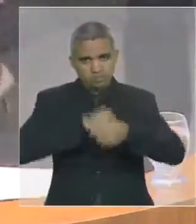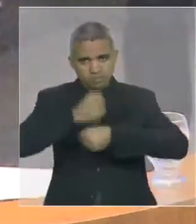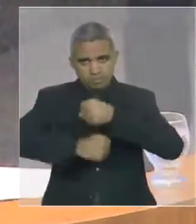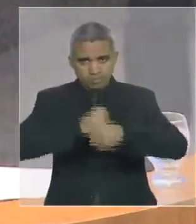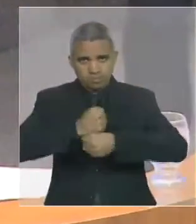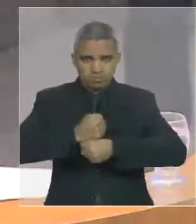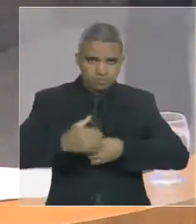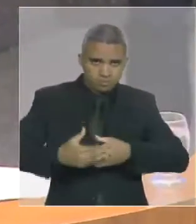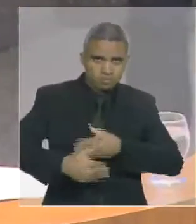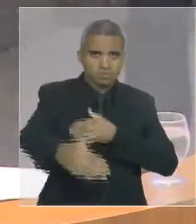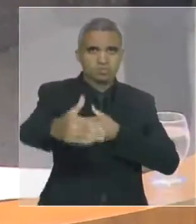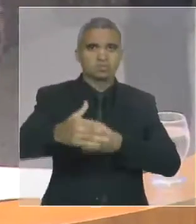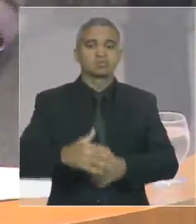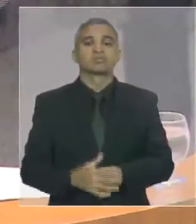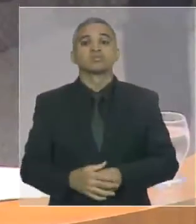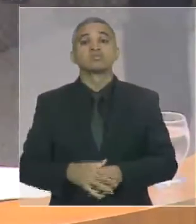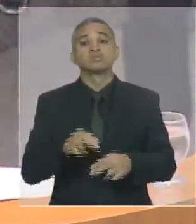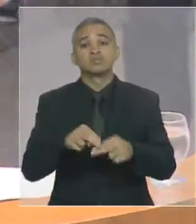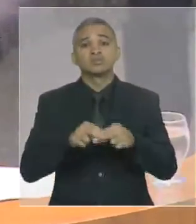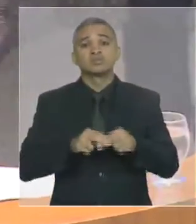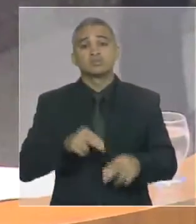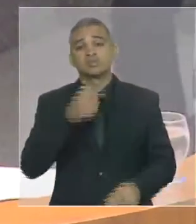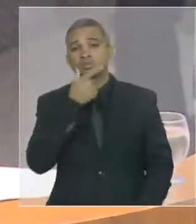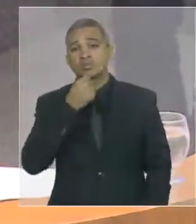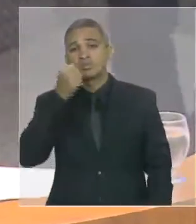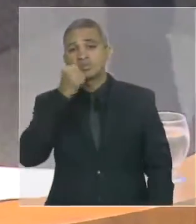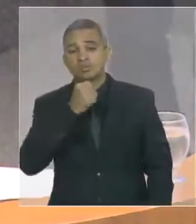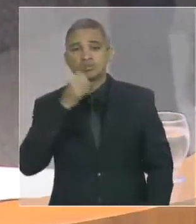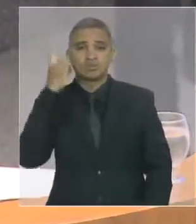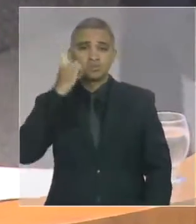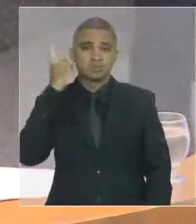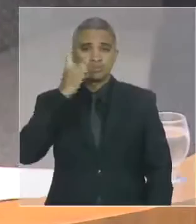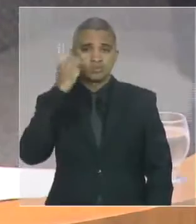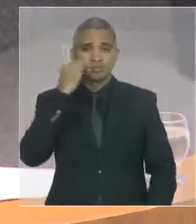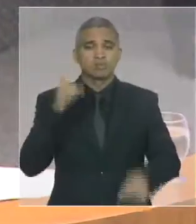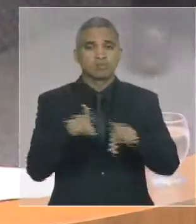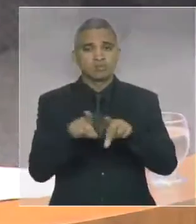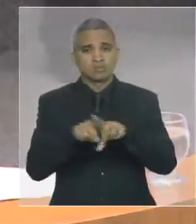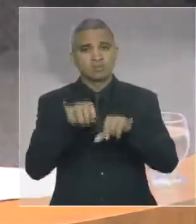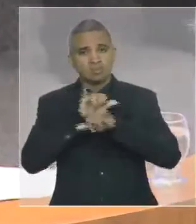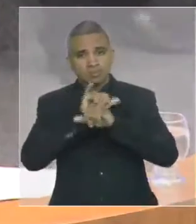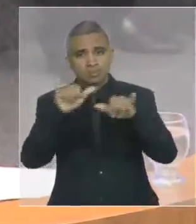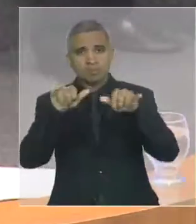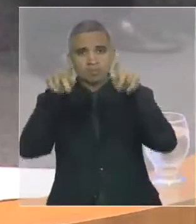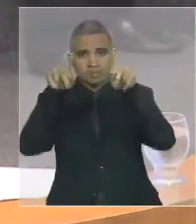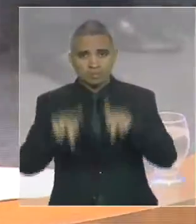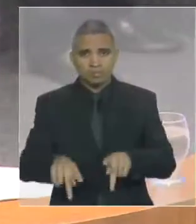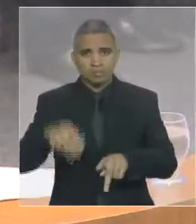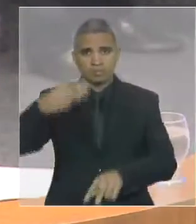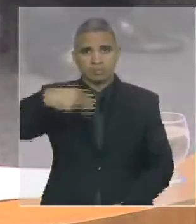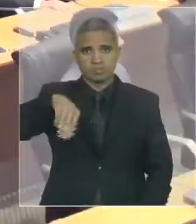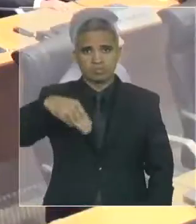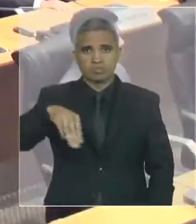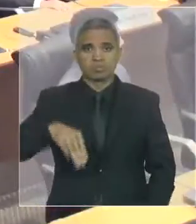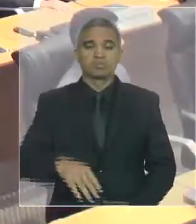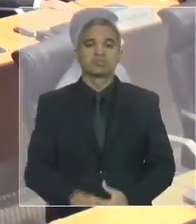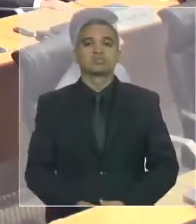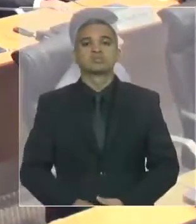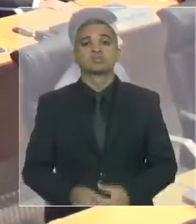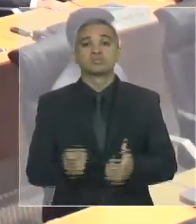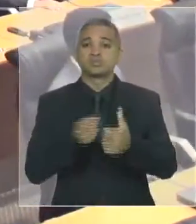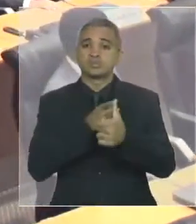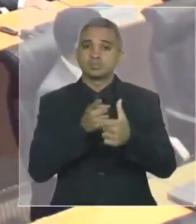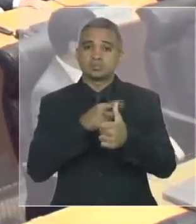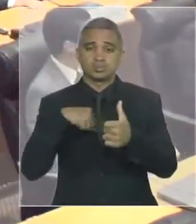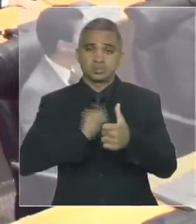senhoras e senhores parlamentares e por seu intermédio a todo o povo do Maranhão, fazemos questão de lembrar, em primeiro lugar,